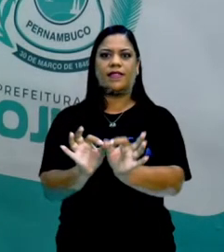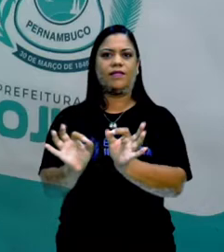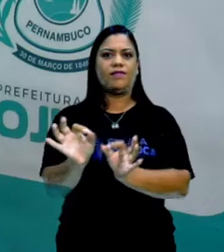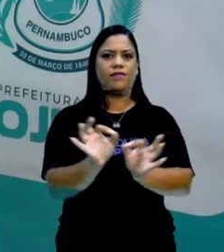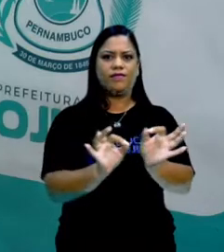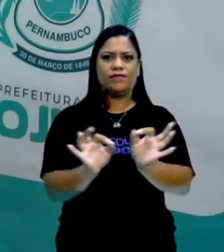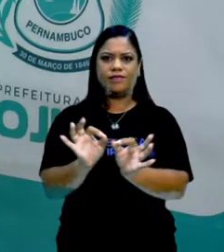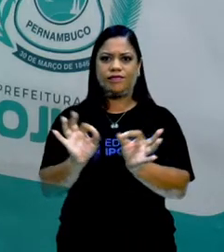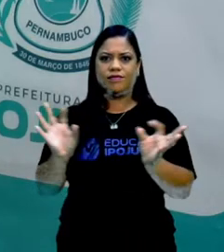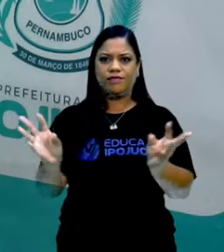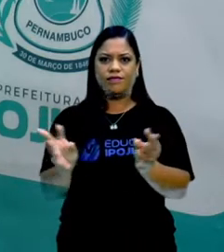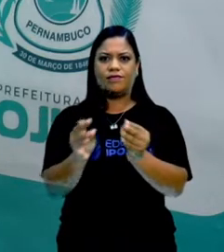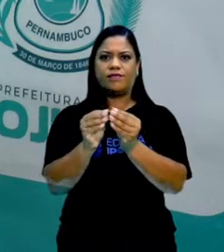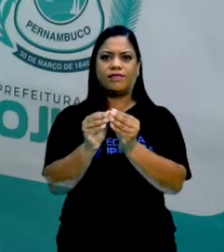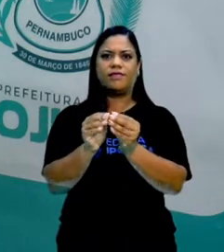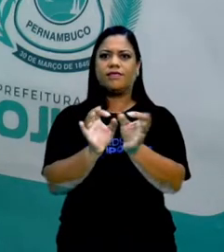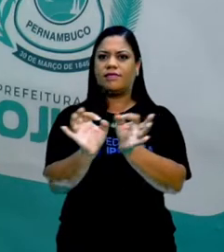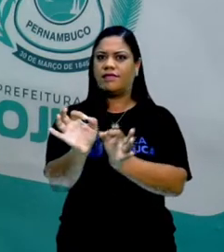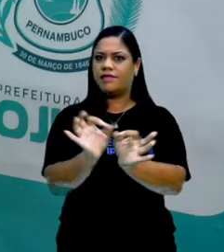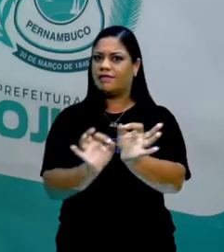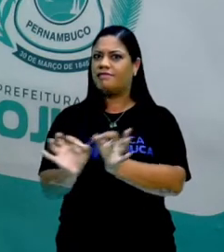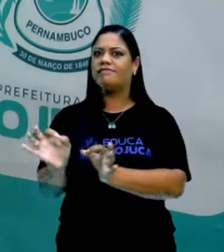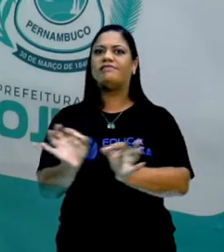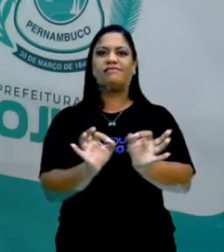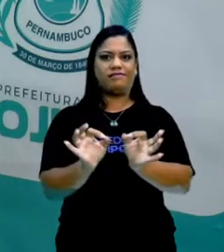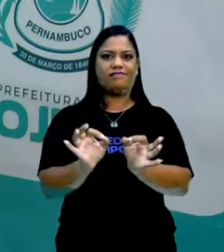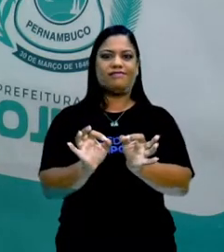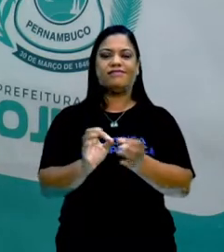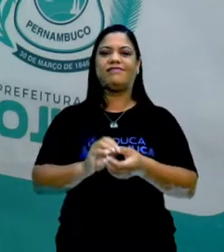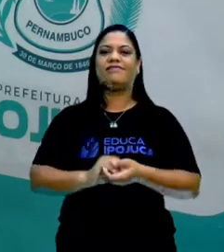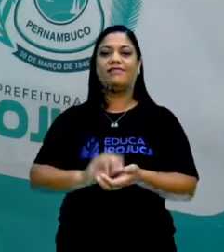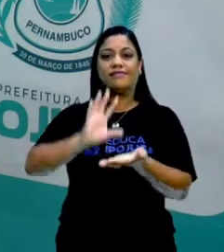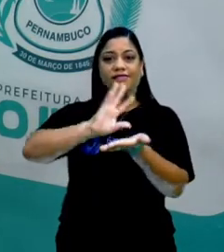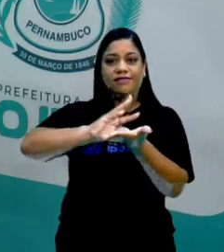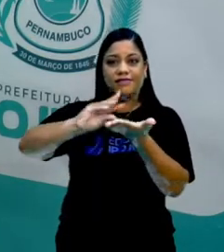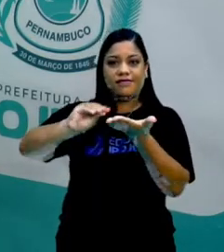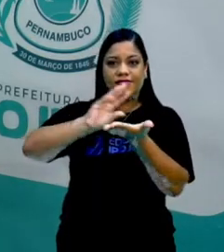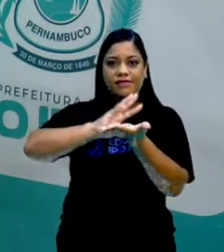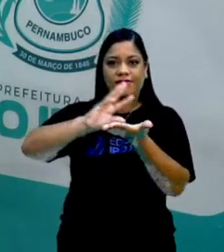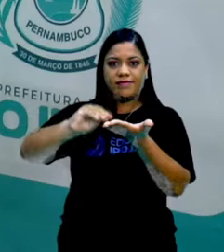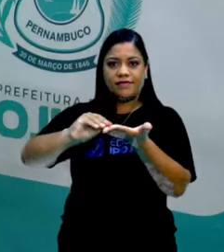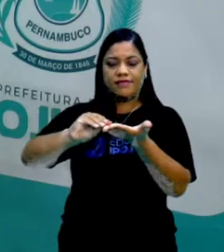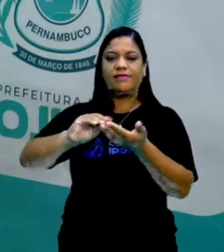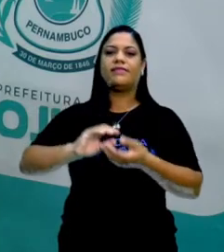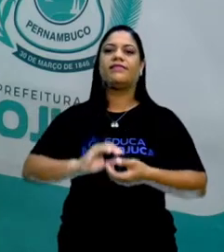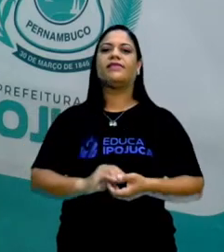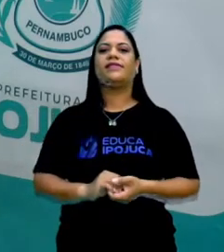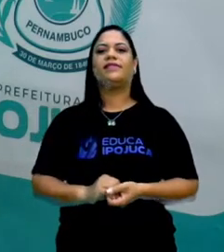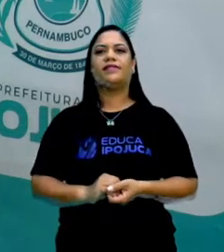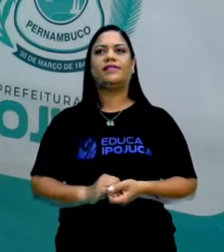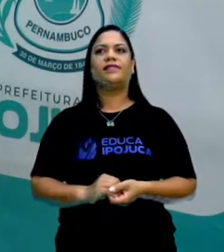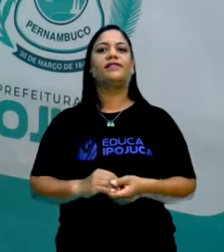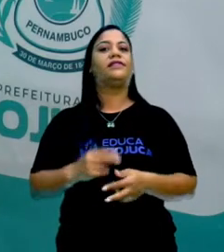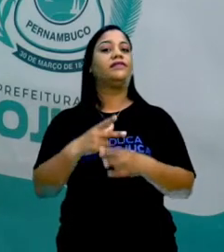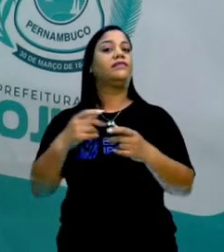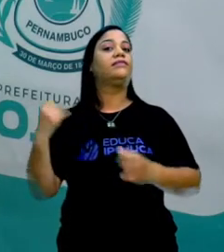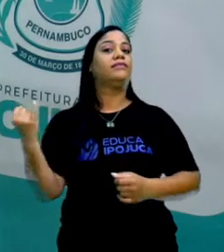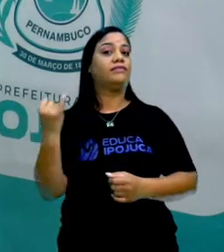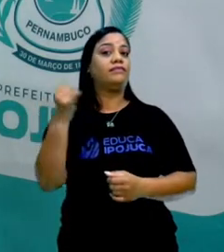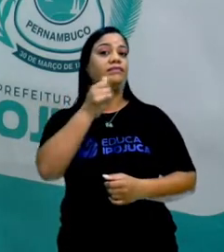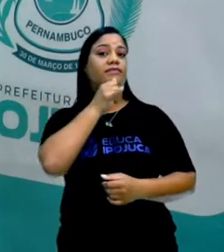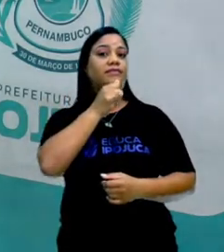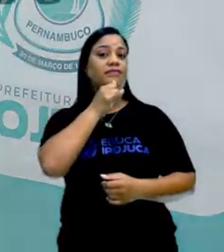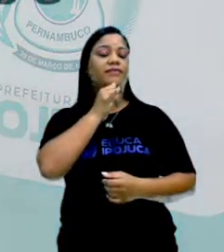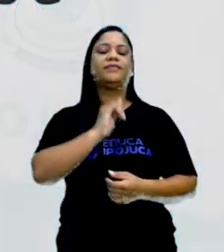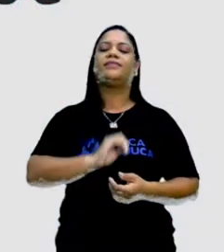de dados a partir de critérios ou recortes. Por exemplo, olha isso aqui como é interessante esse exemplo que eu